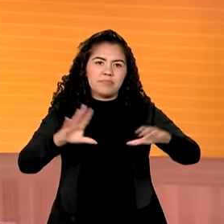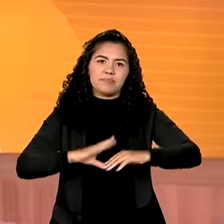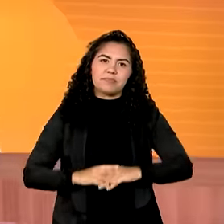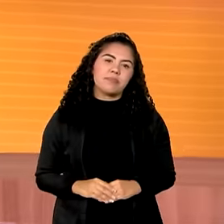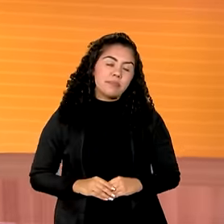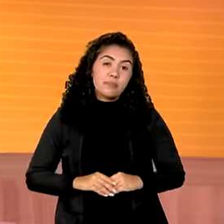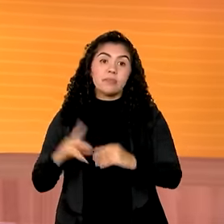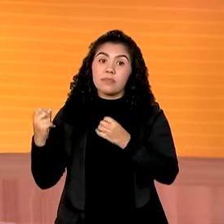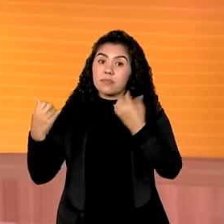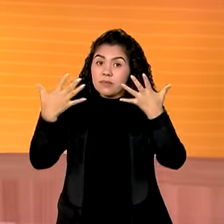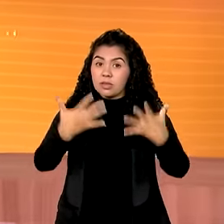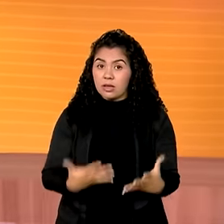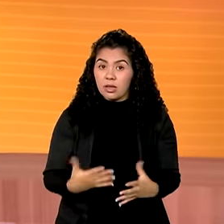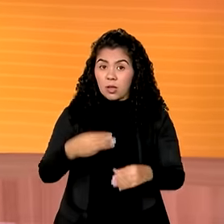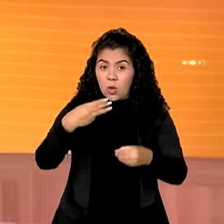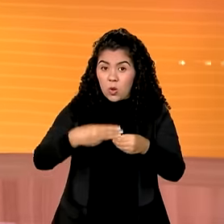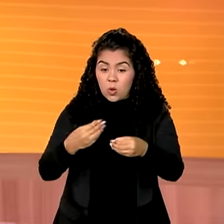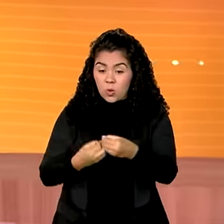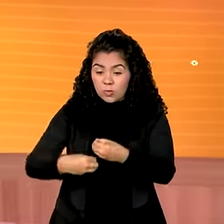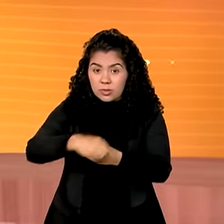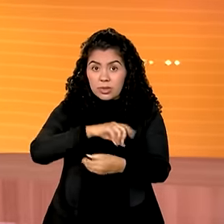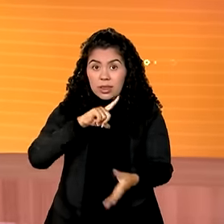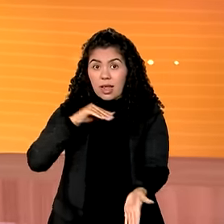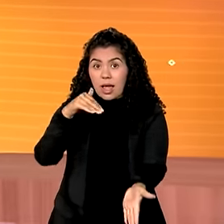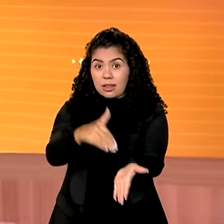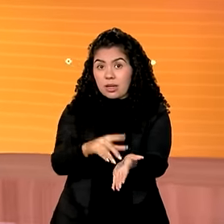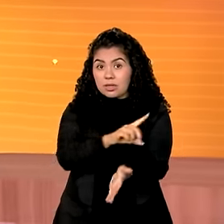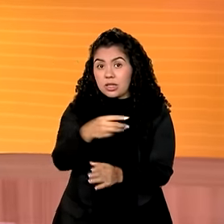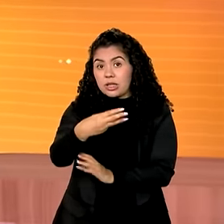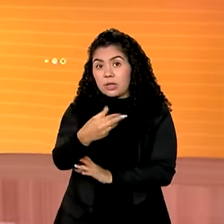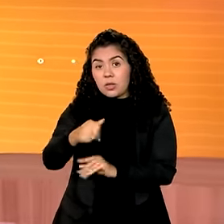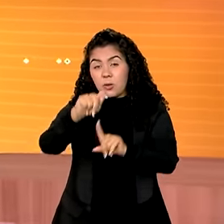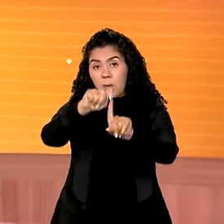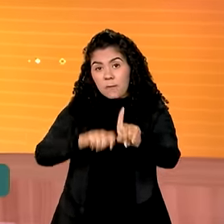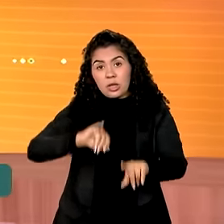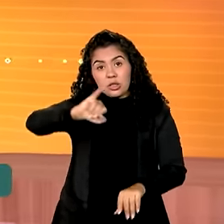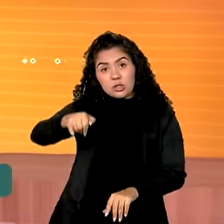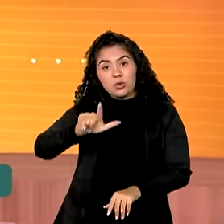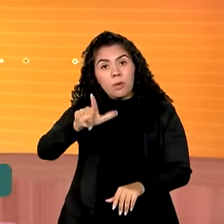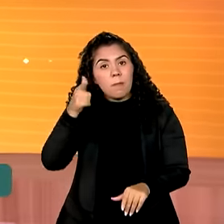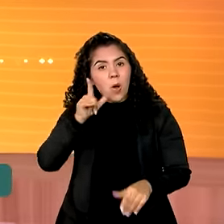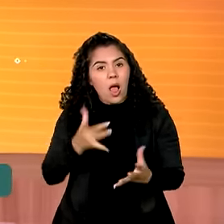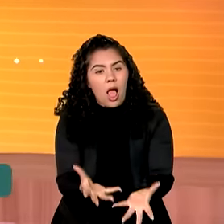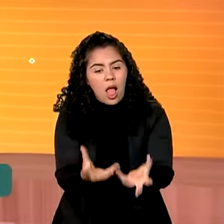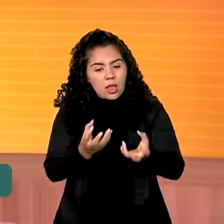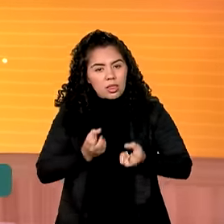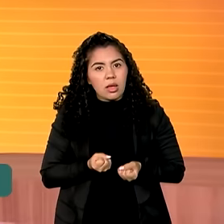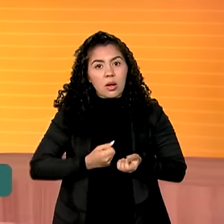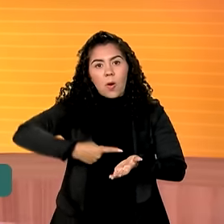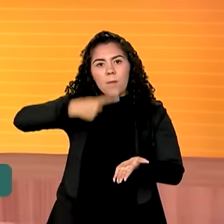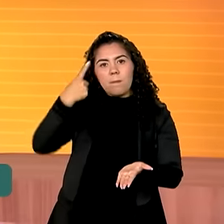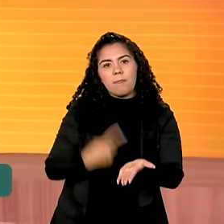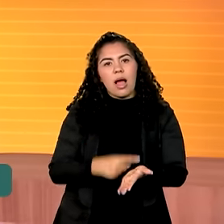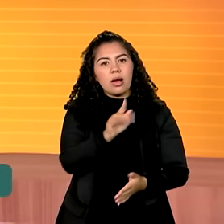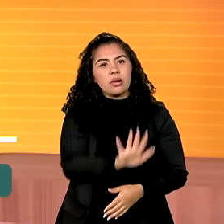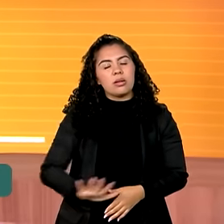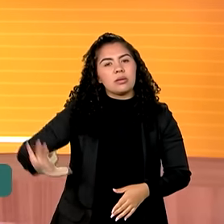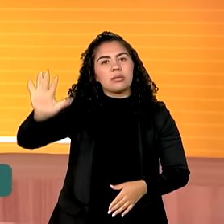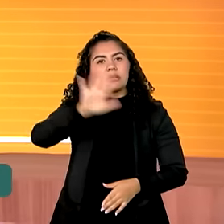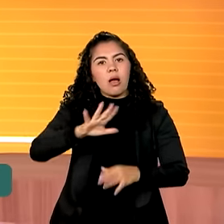E olha, os municípios têm até o dia 31 deste mês para aderir ao Pacto Nacional pela Superação do